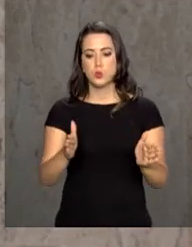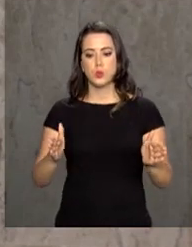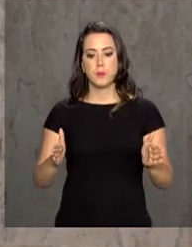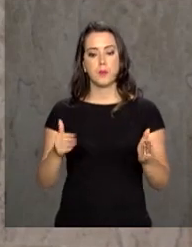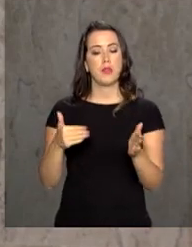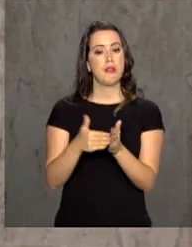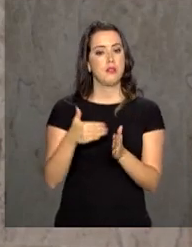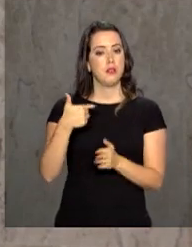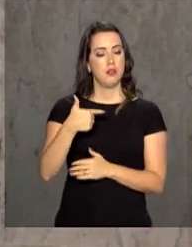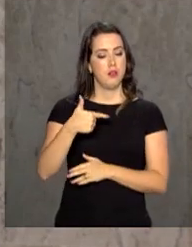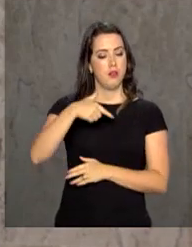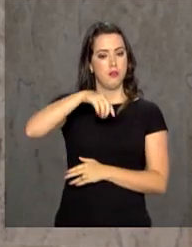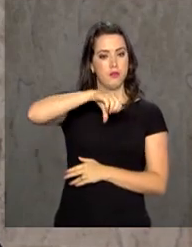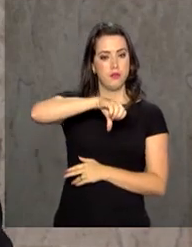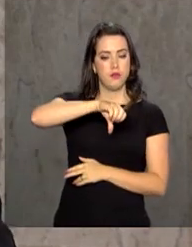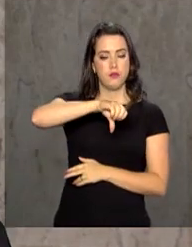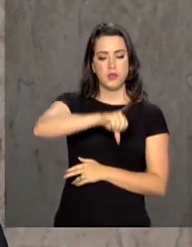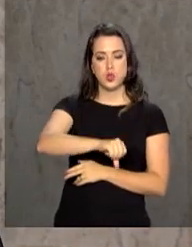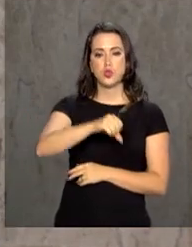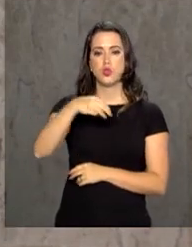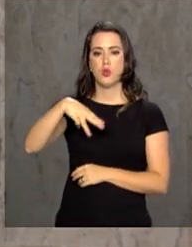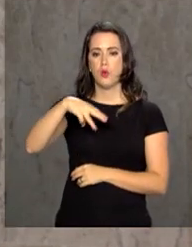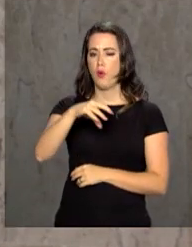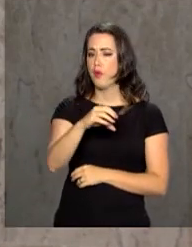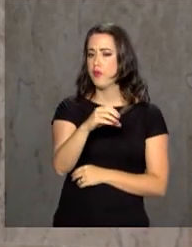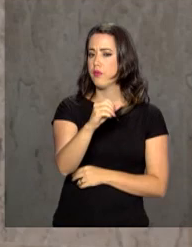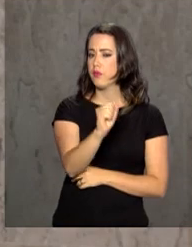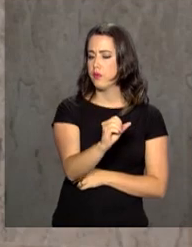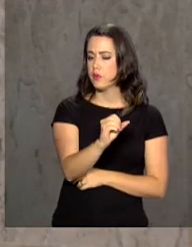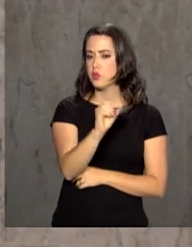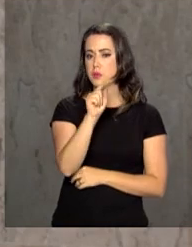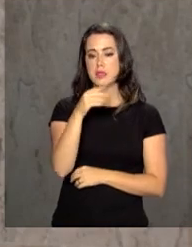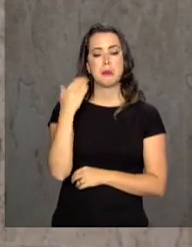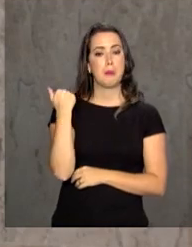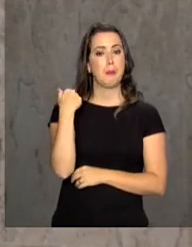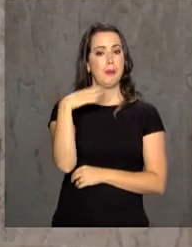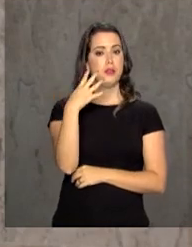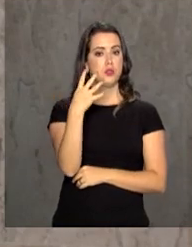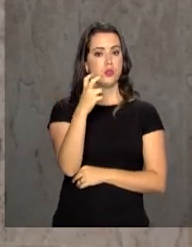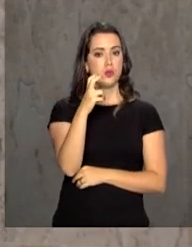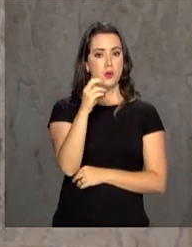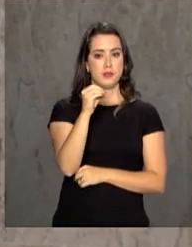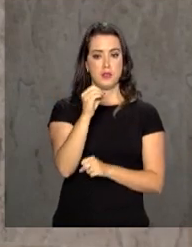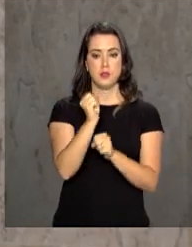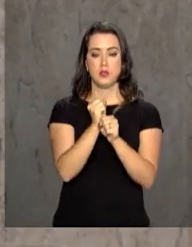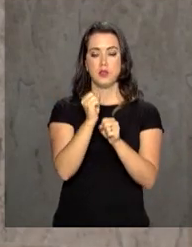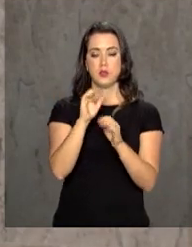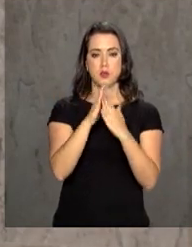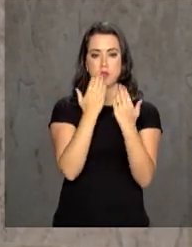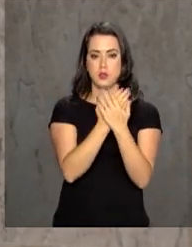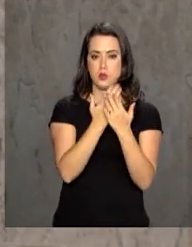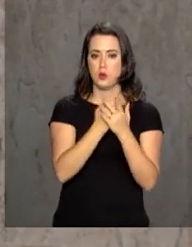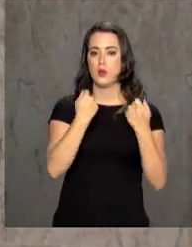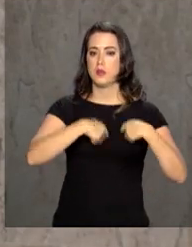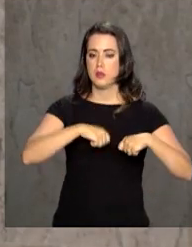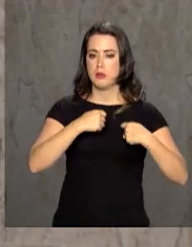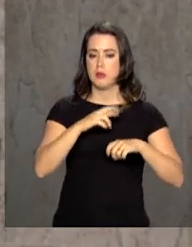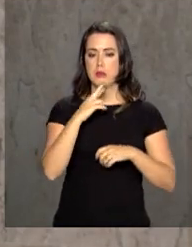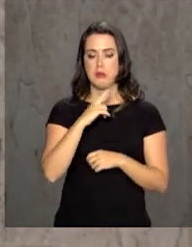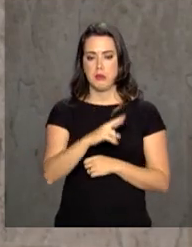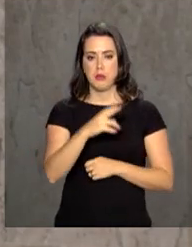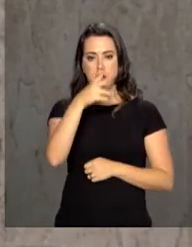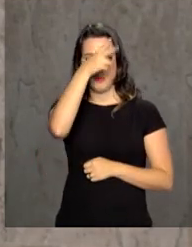29 de março para que as mais de 450 que ainda faltam trabalhar com o FNDE,